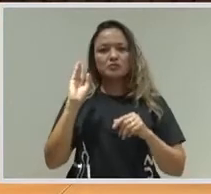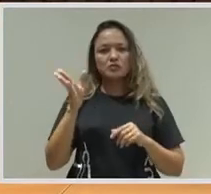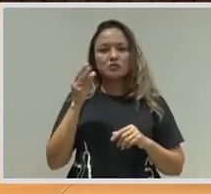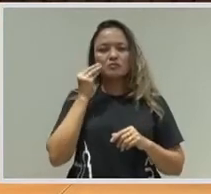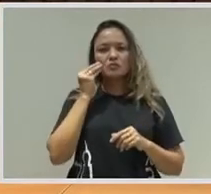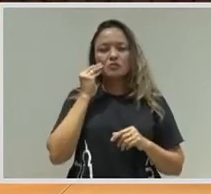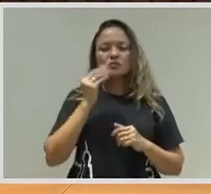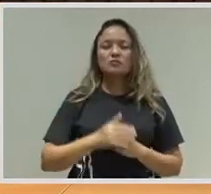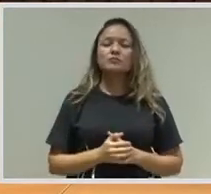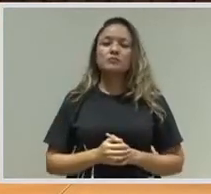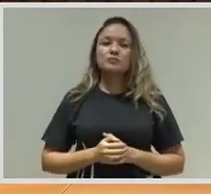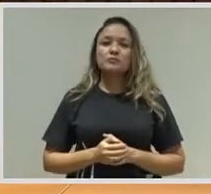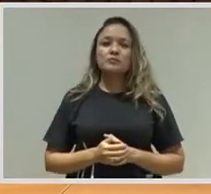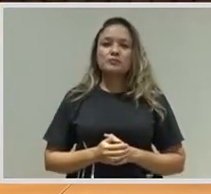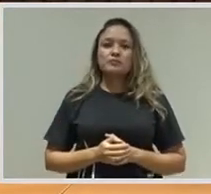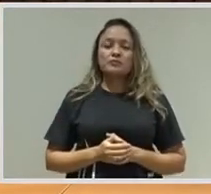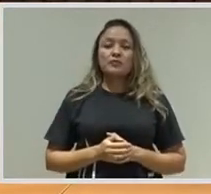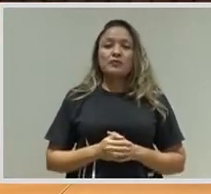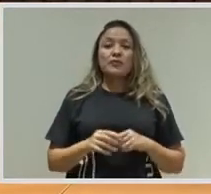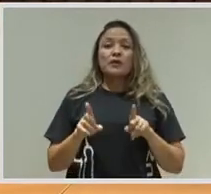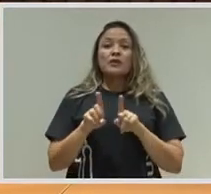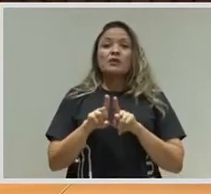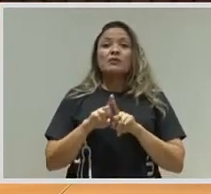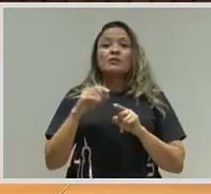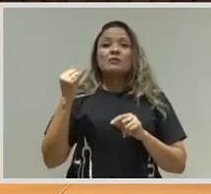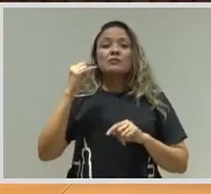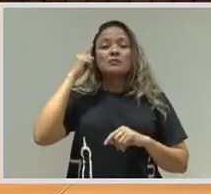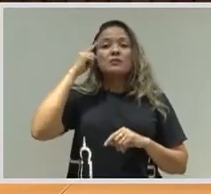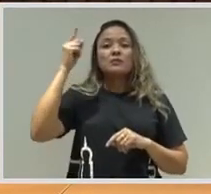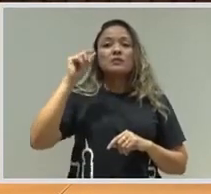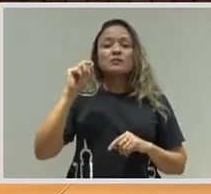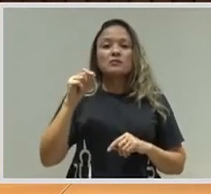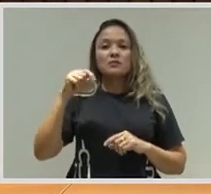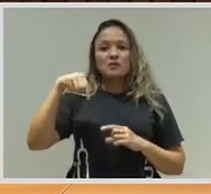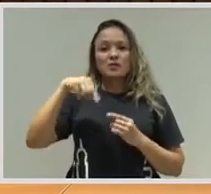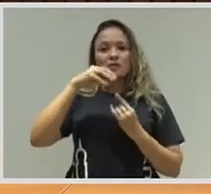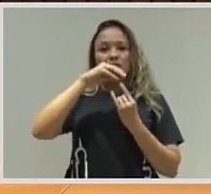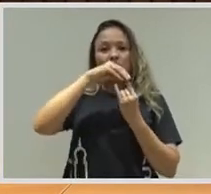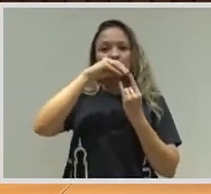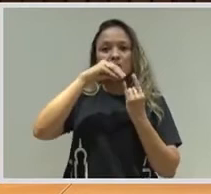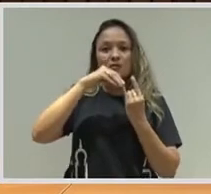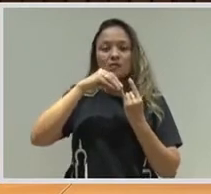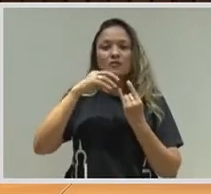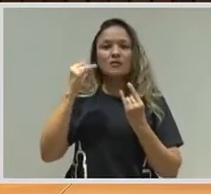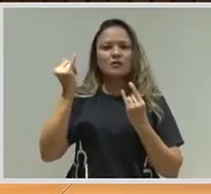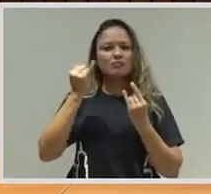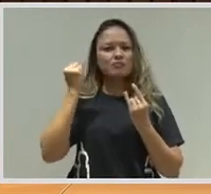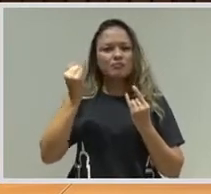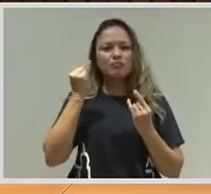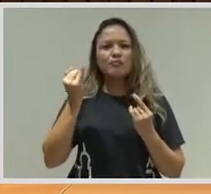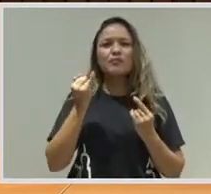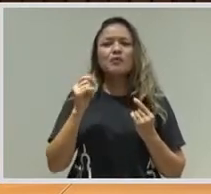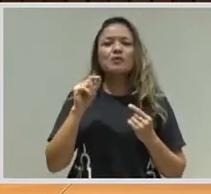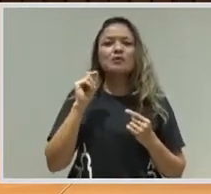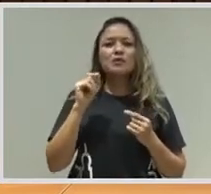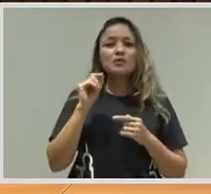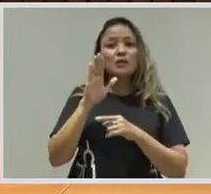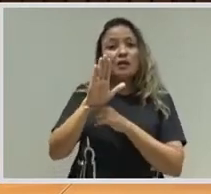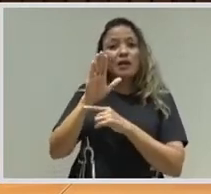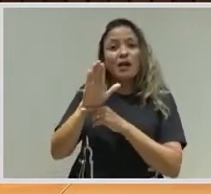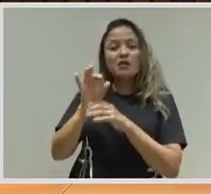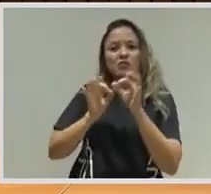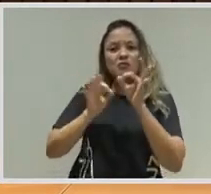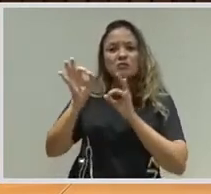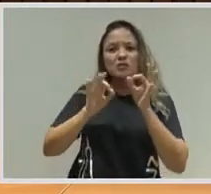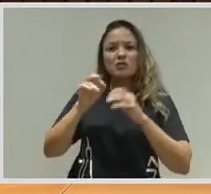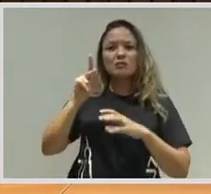E lembrando que a Fiocruz foi um agente, é um agente importante na própria construção do PNI, dos marcos